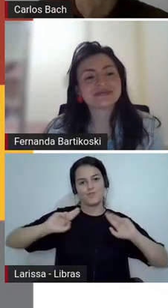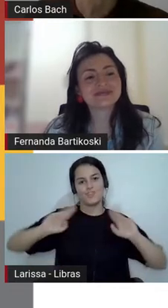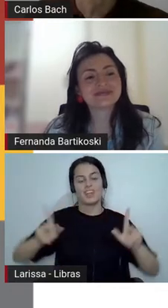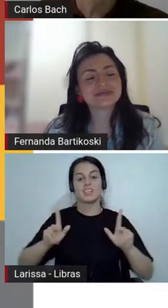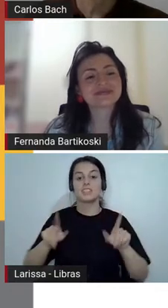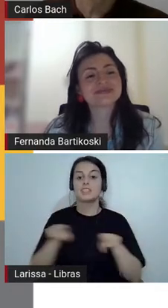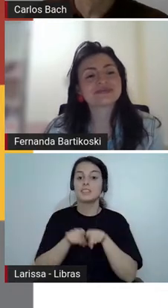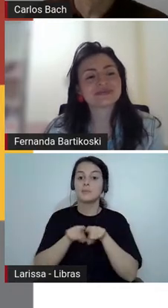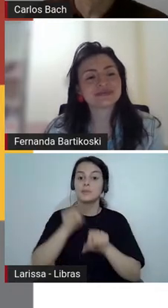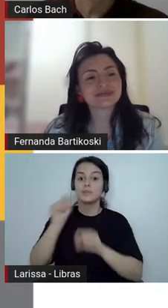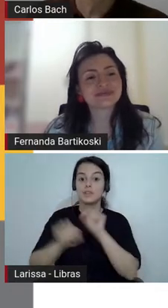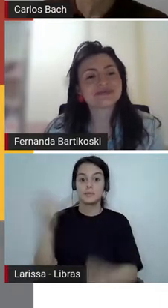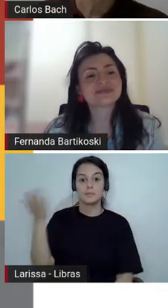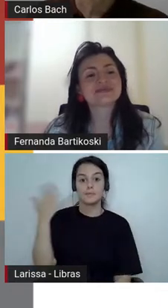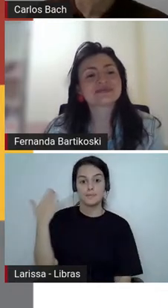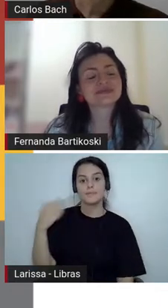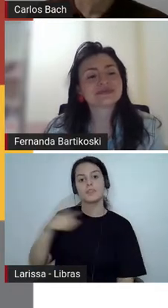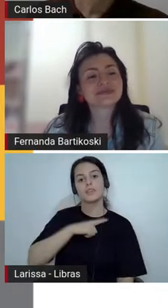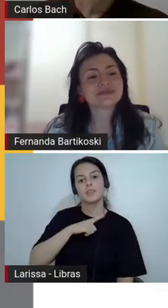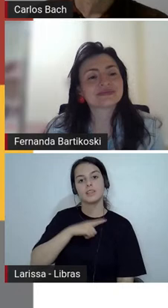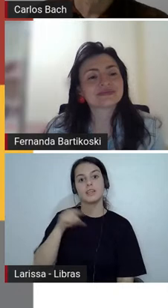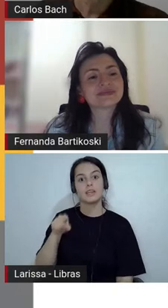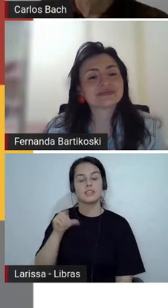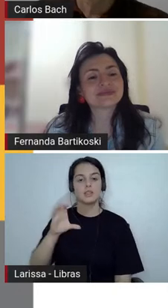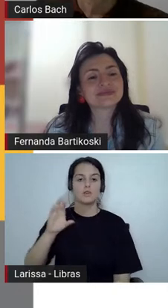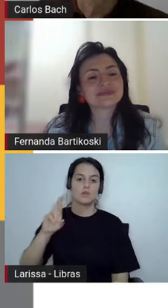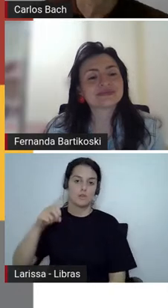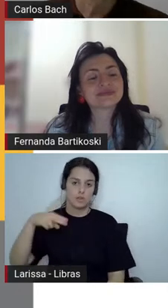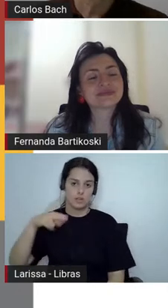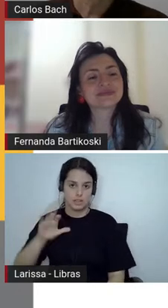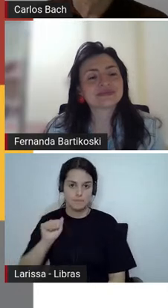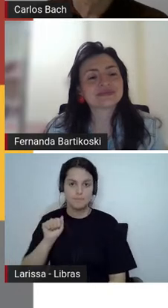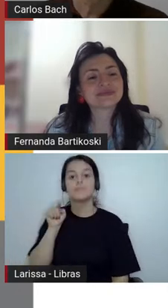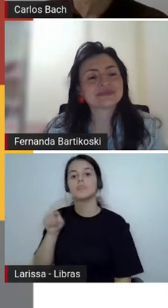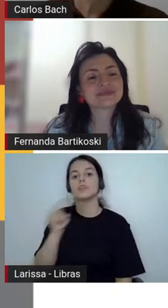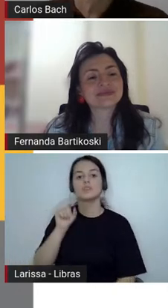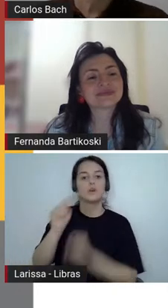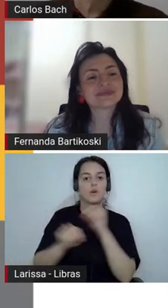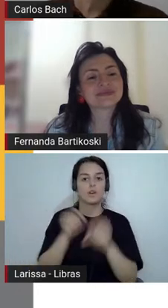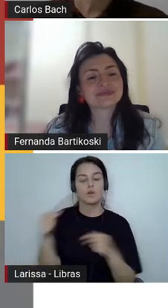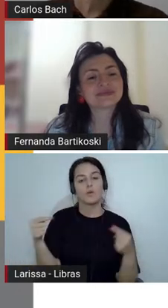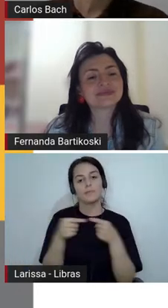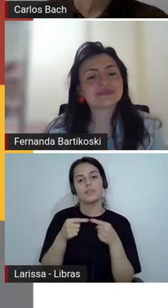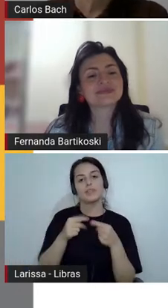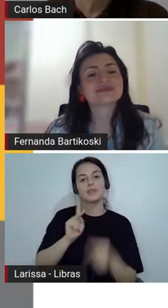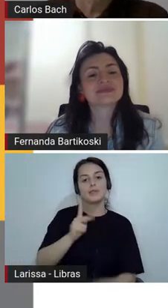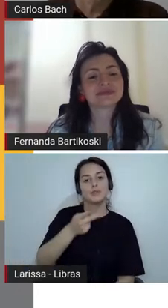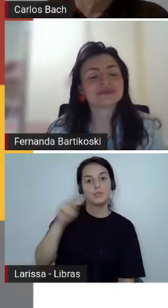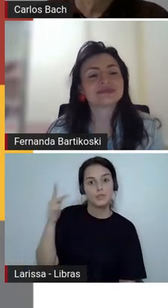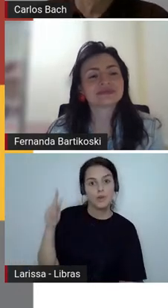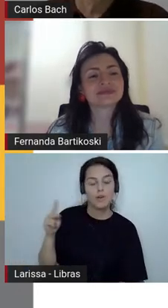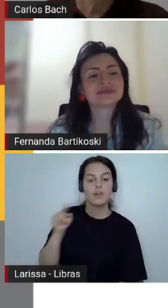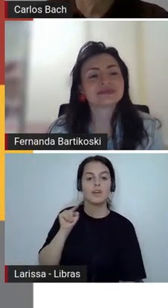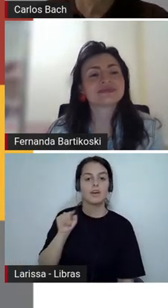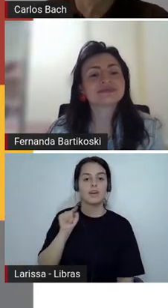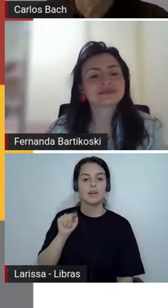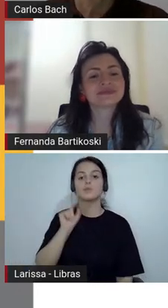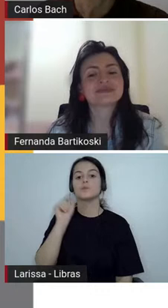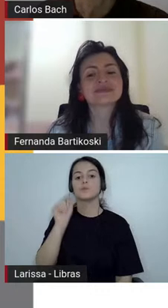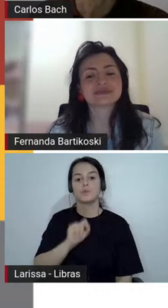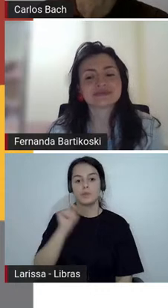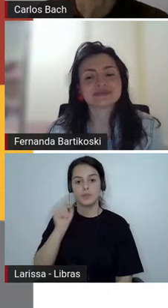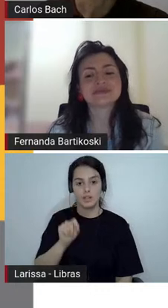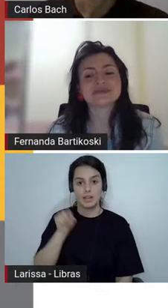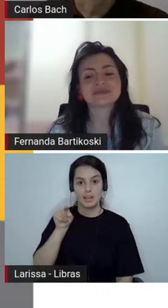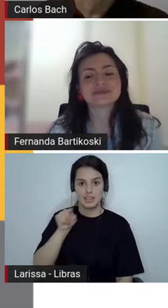importantes da história vinculados à questão da veracidade dos fatos. A crônica não, ela não vai ter mais esse